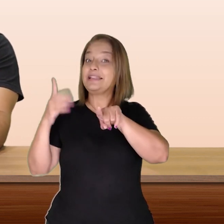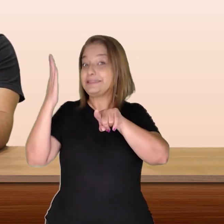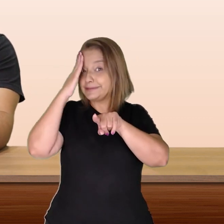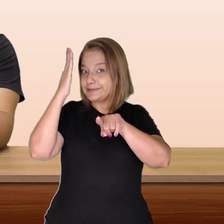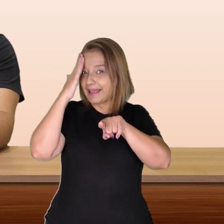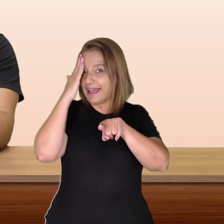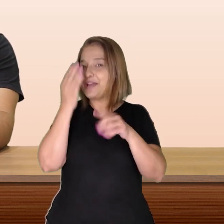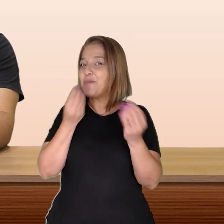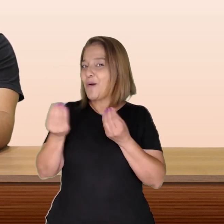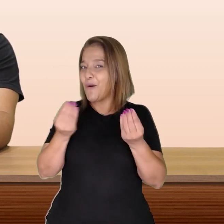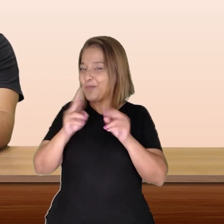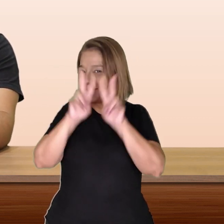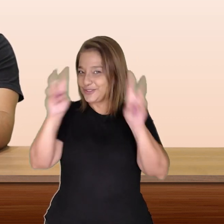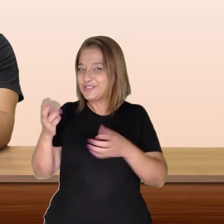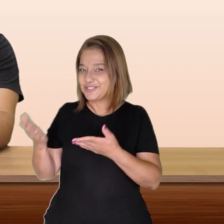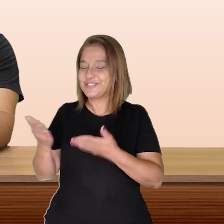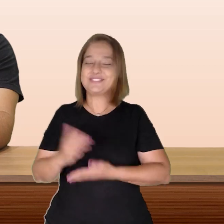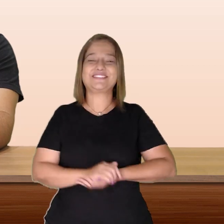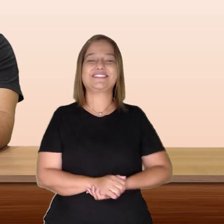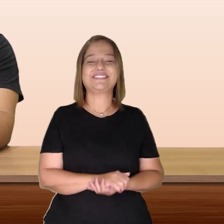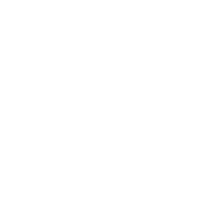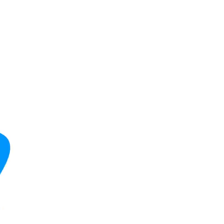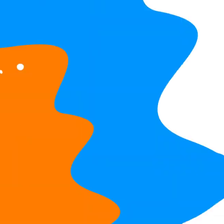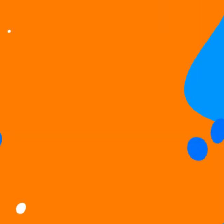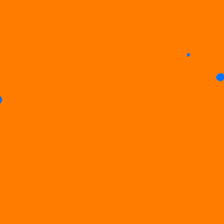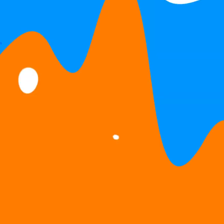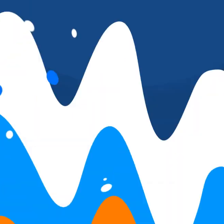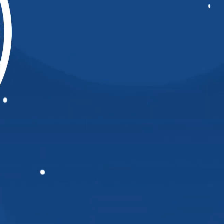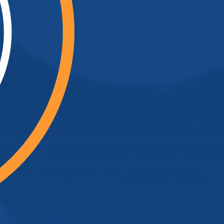pessoal de casa está por dentro mesmo desse assunto.